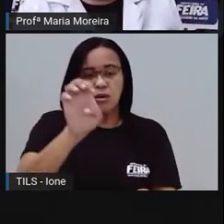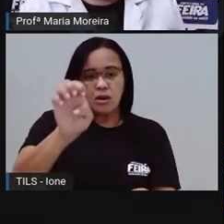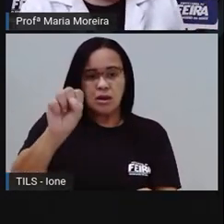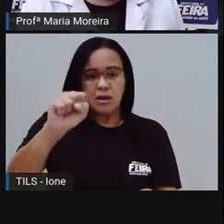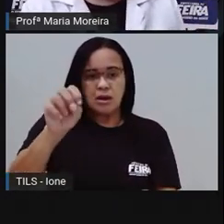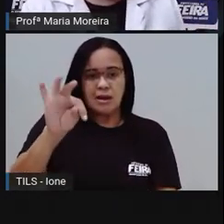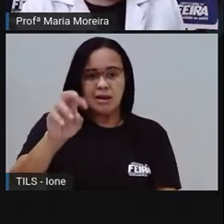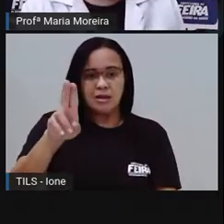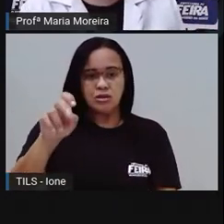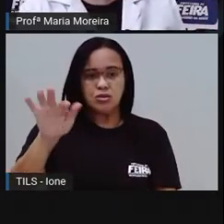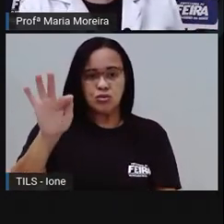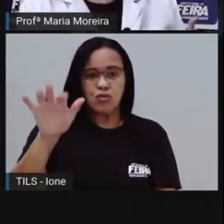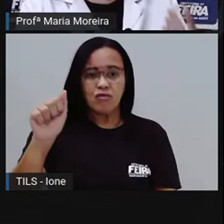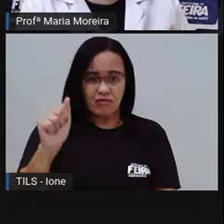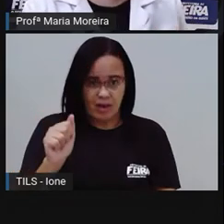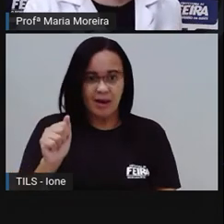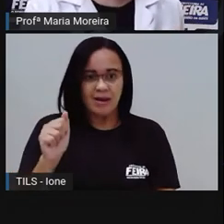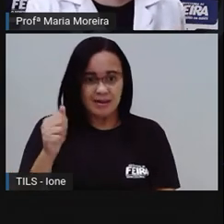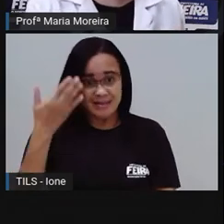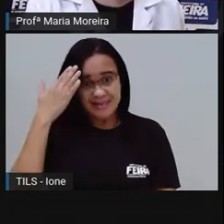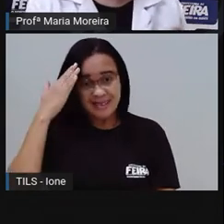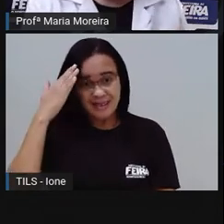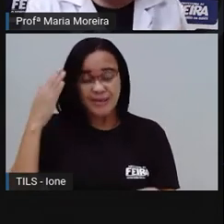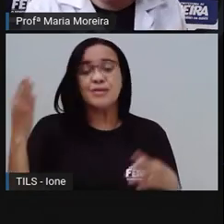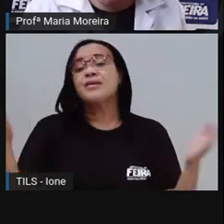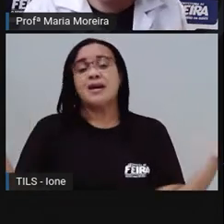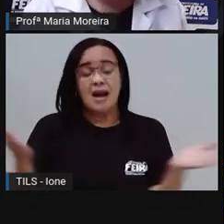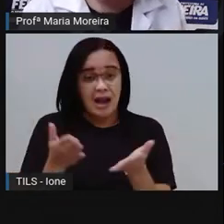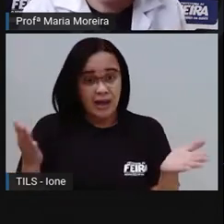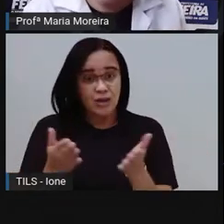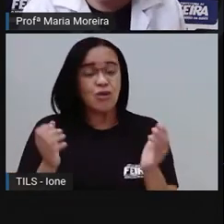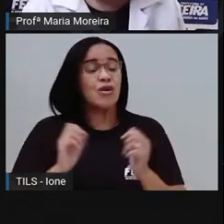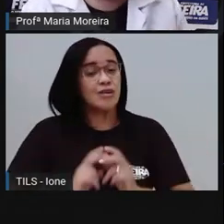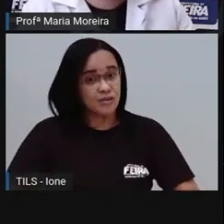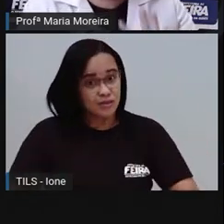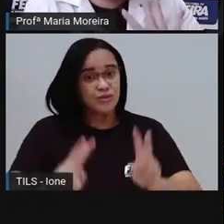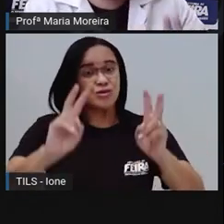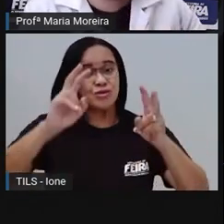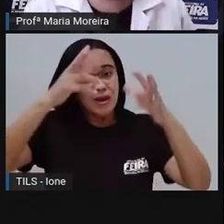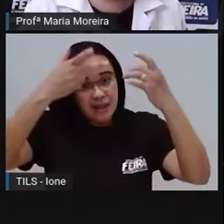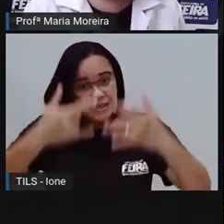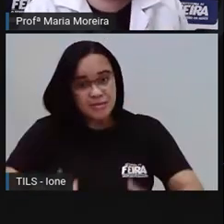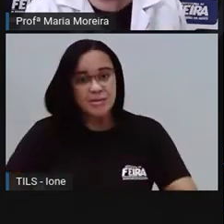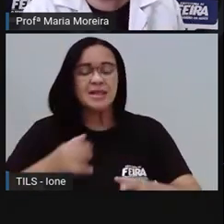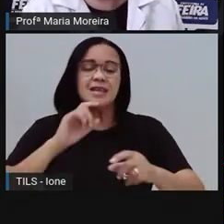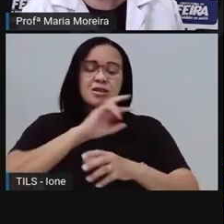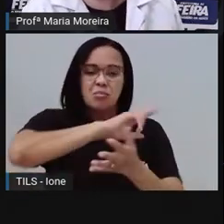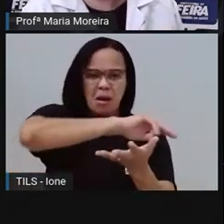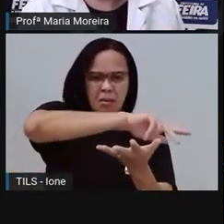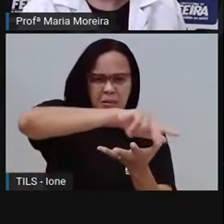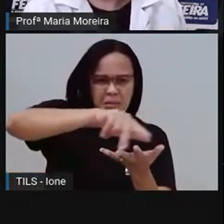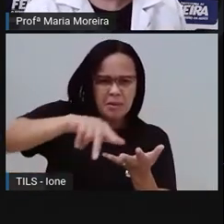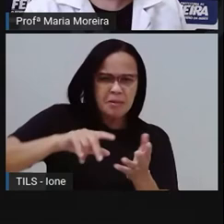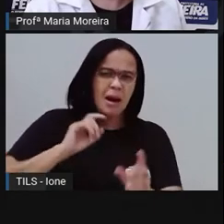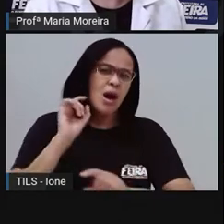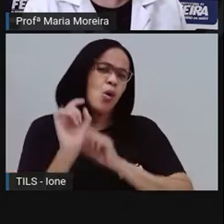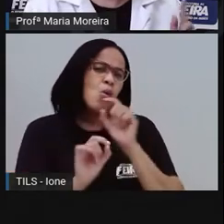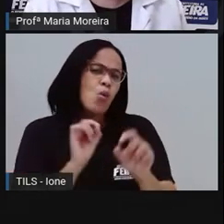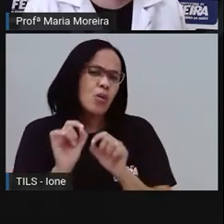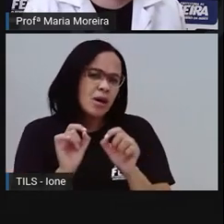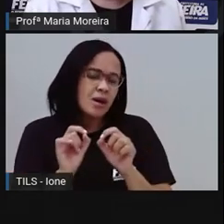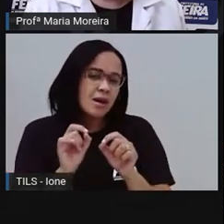sobre todos esses poluentes, vamos continuar falando sobre alguns meios de transporte. Agora chegou a hora de gente resolver alguns probleminhas, né?